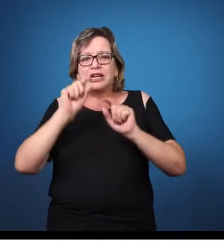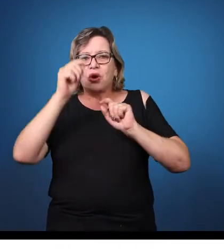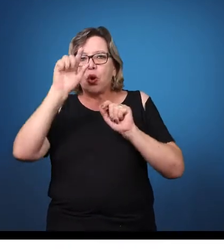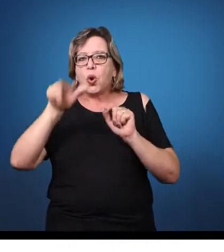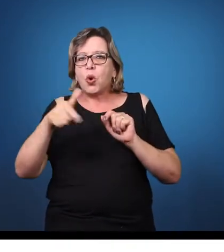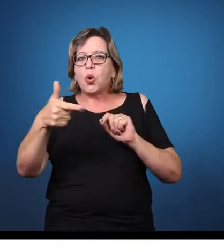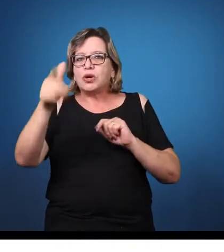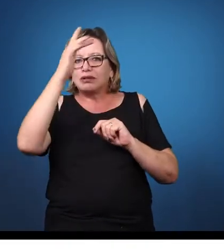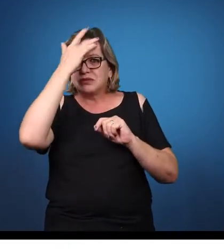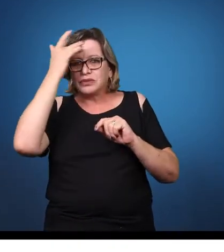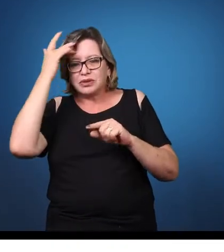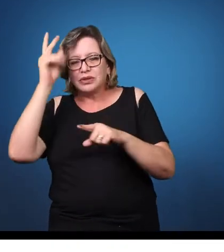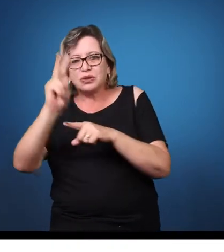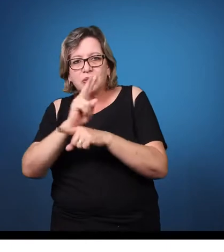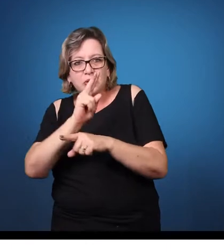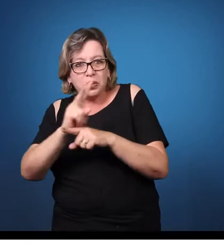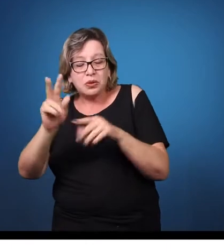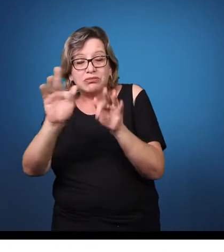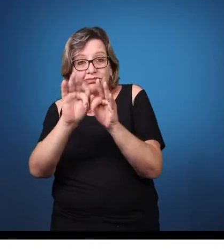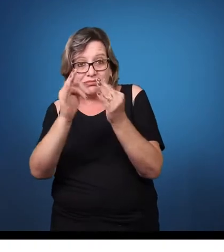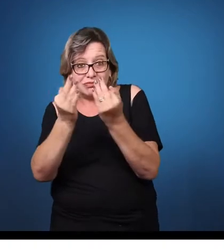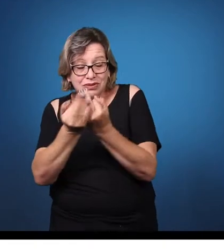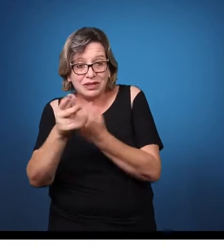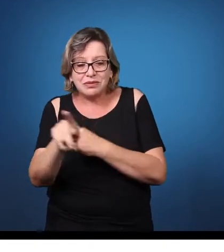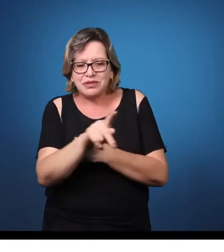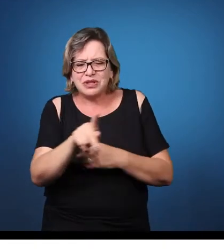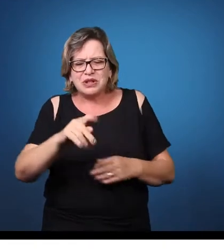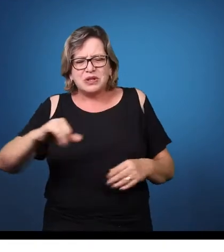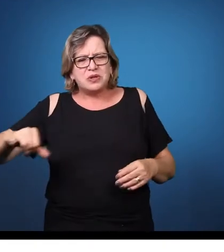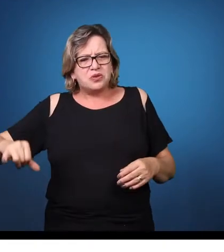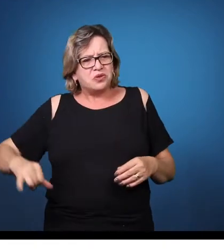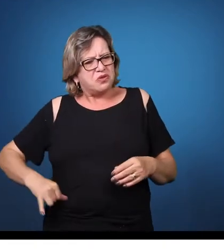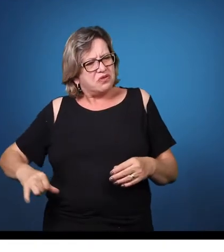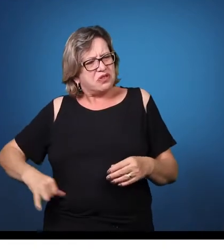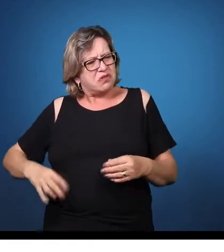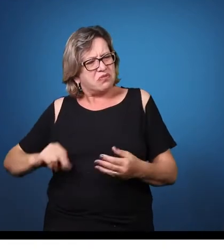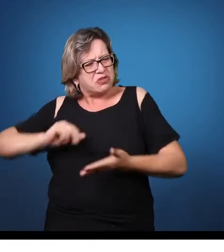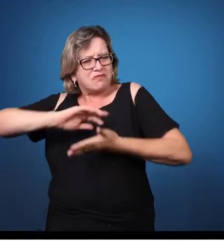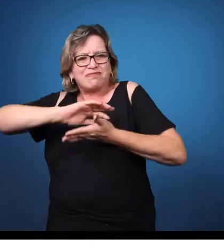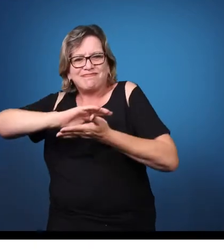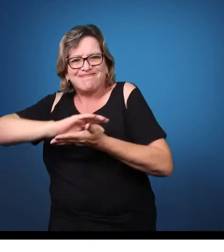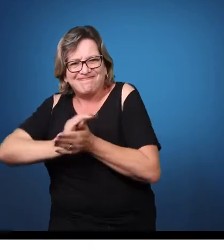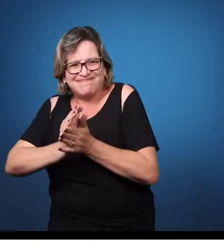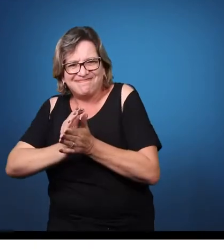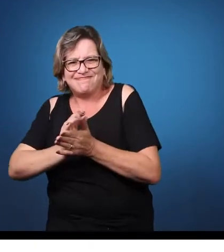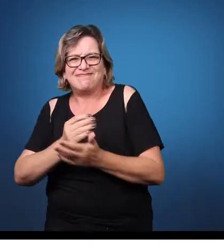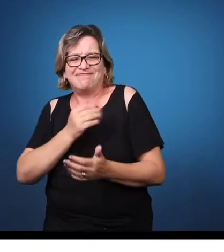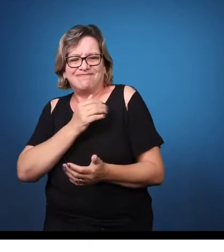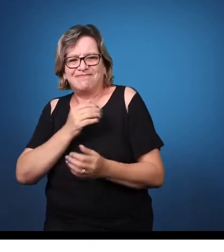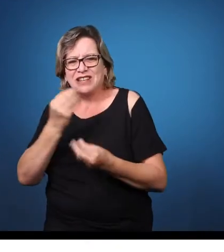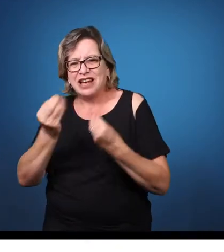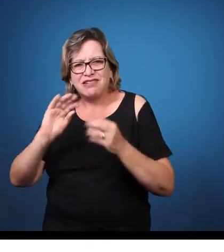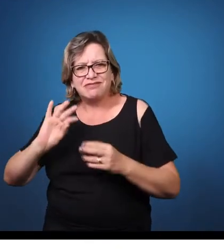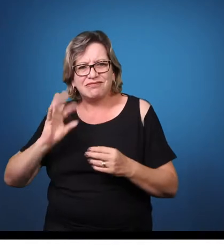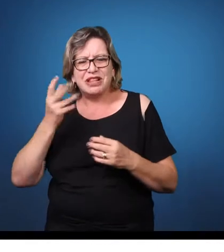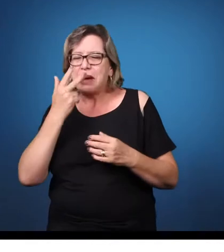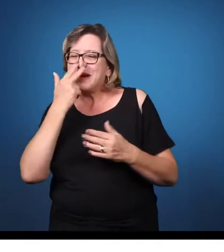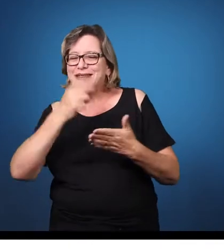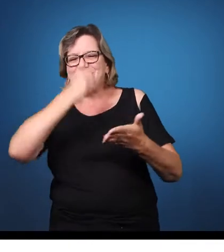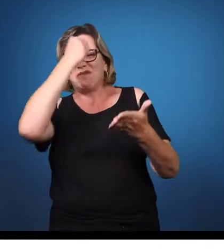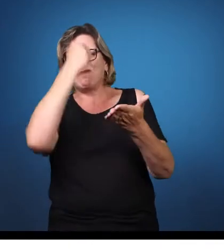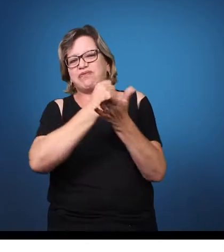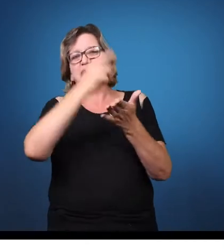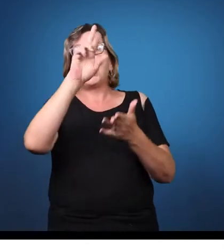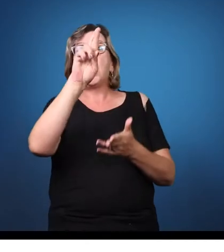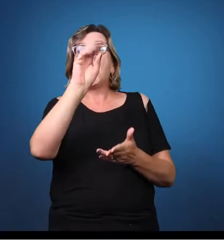estigma, eram muito rotulados. A questão da deficiência mental como se fosse algo que ele